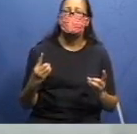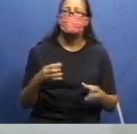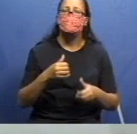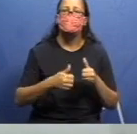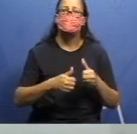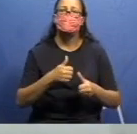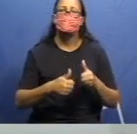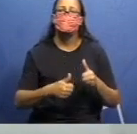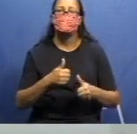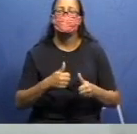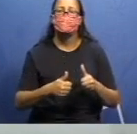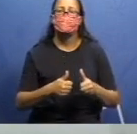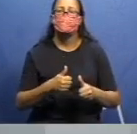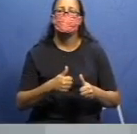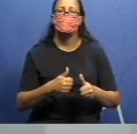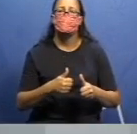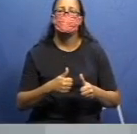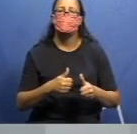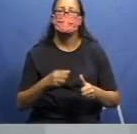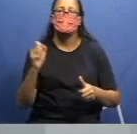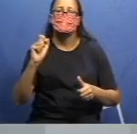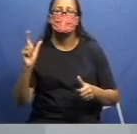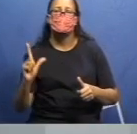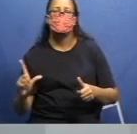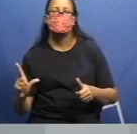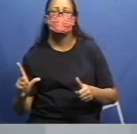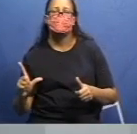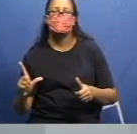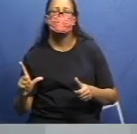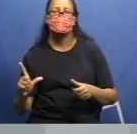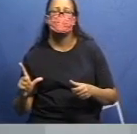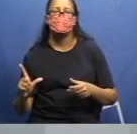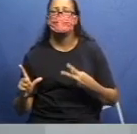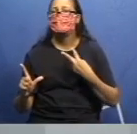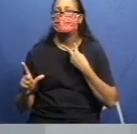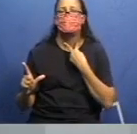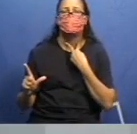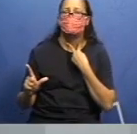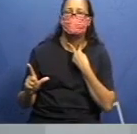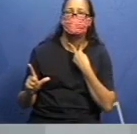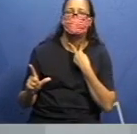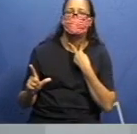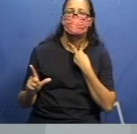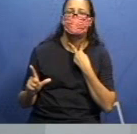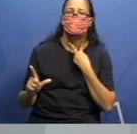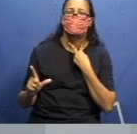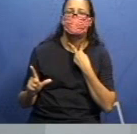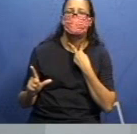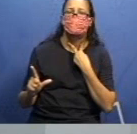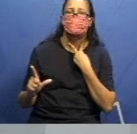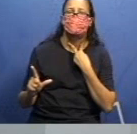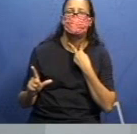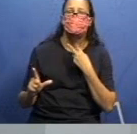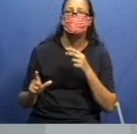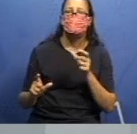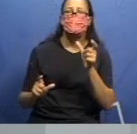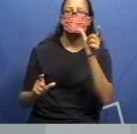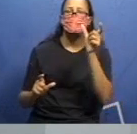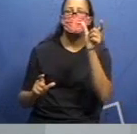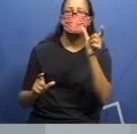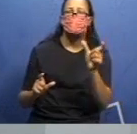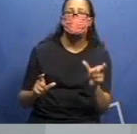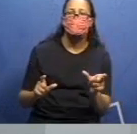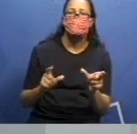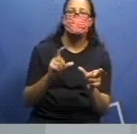que, se eu pegar a tampinha azul, eu não posso colocar na mesma linha nem na mesma